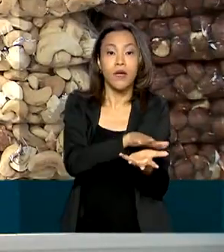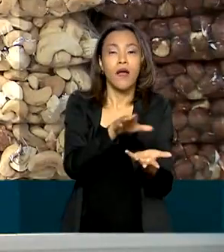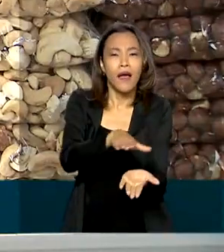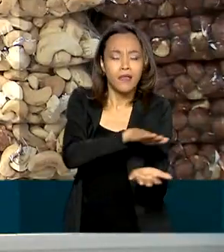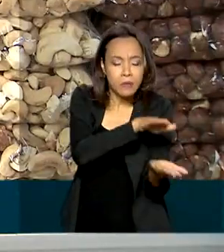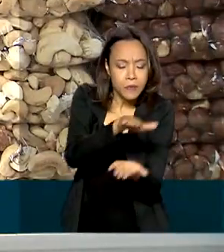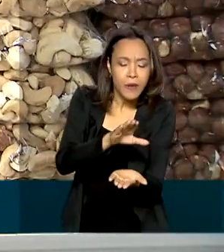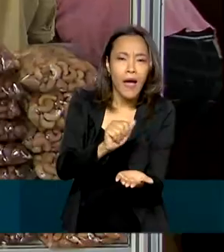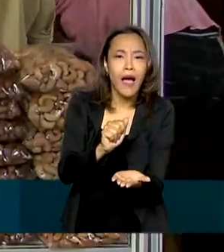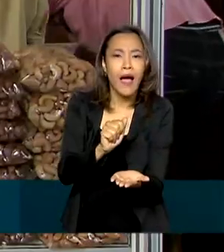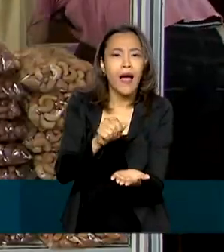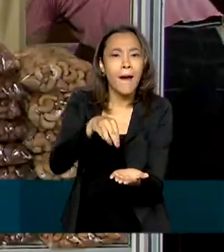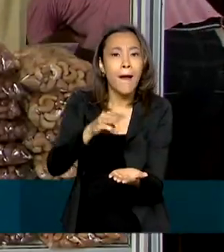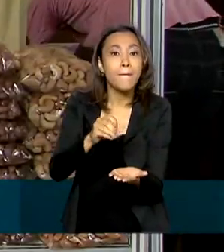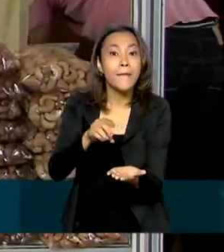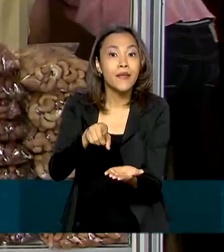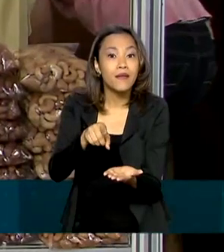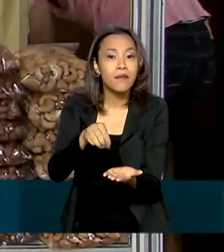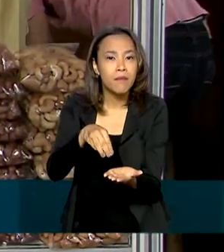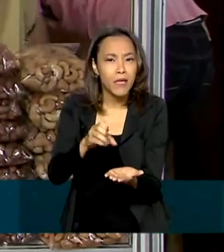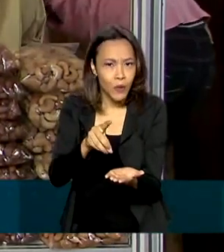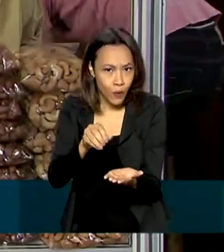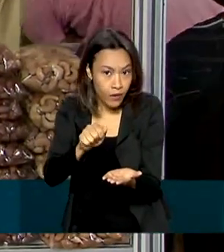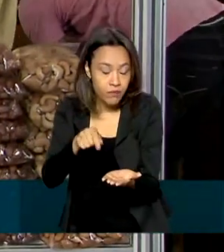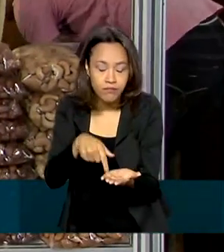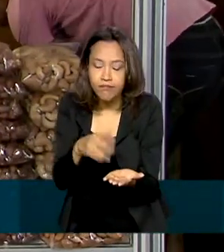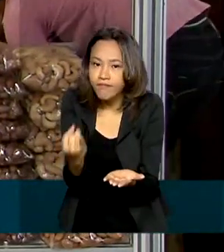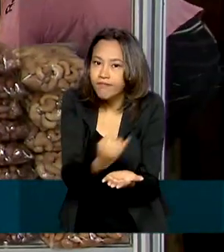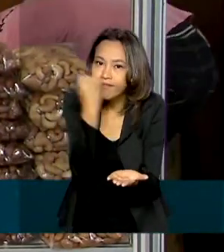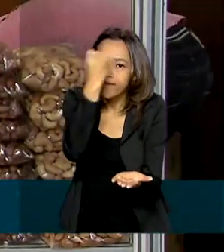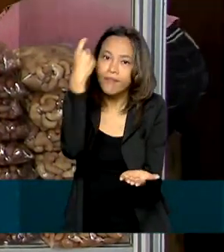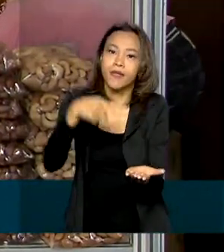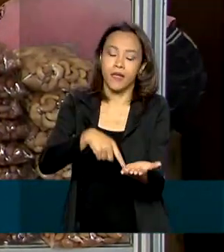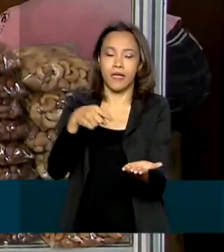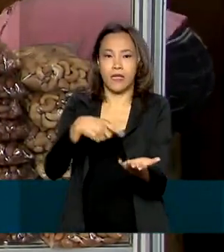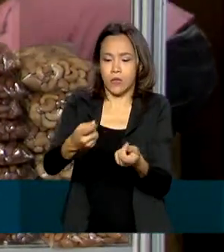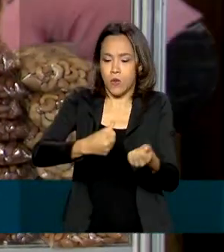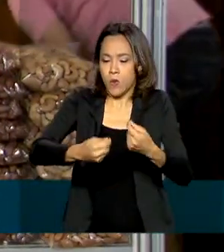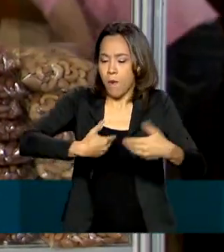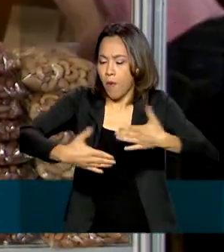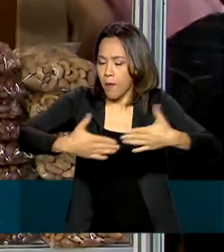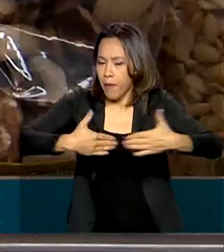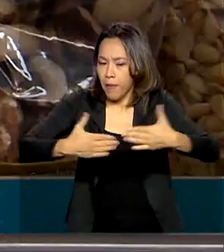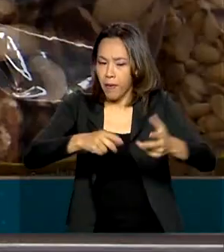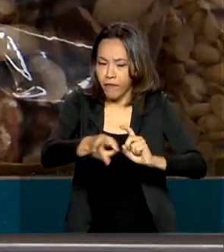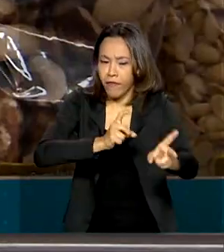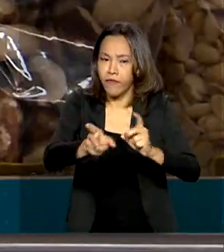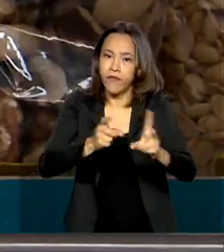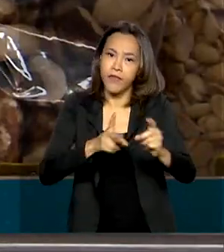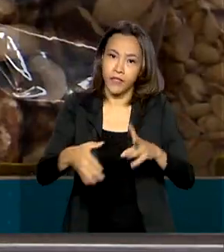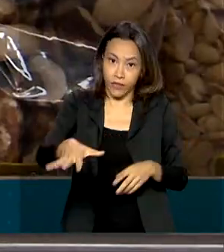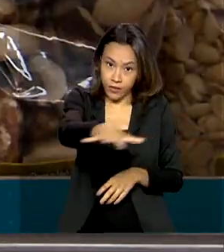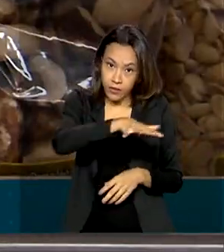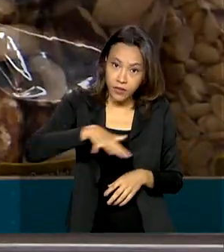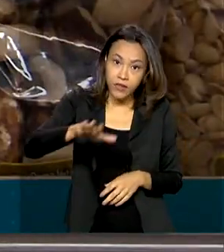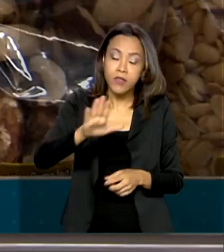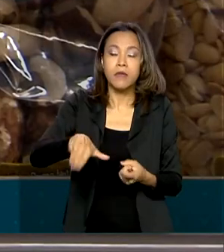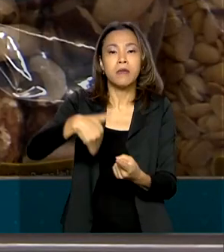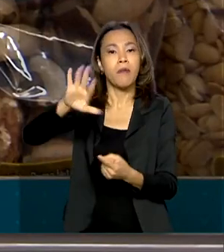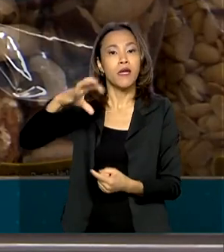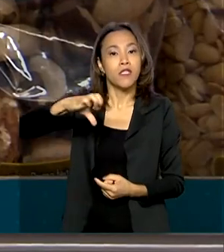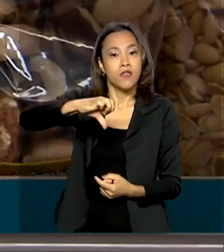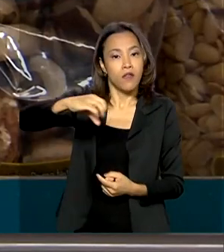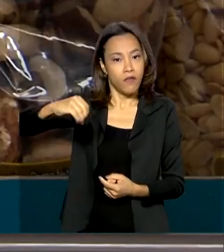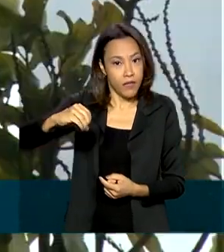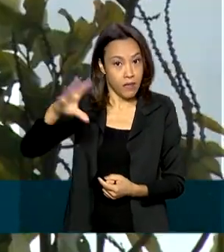têm alto valor, o que torna uma das principais atividades econômicas na região. E mais de 90%